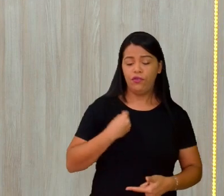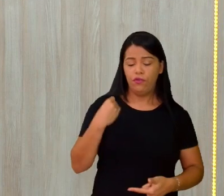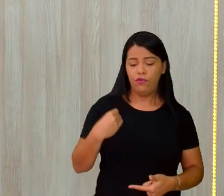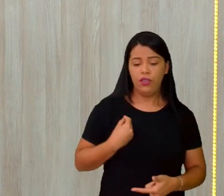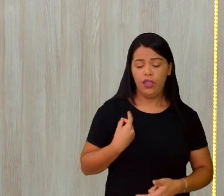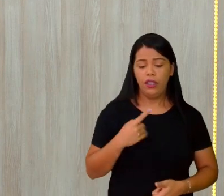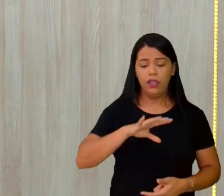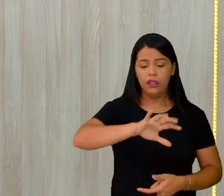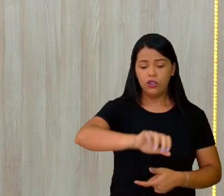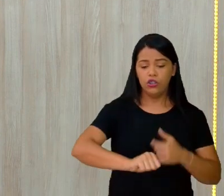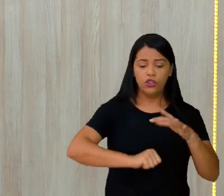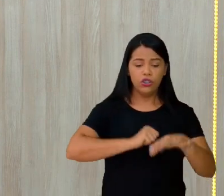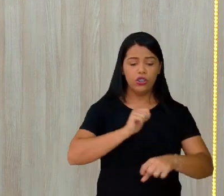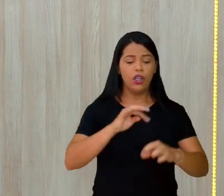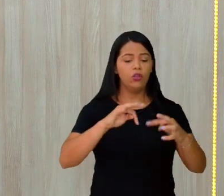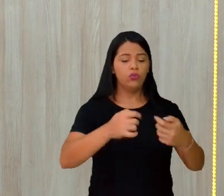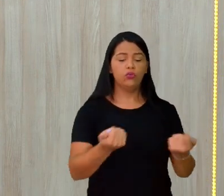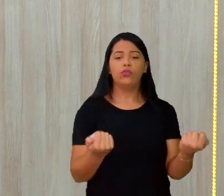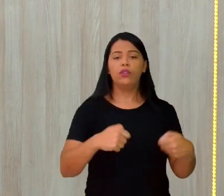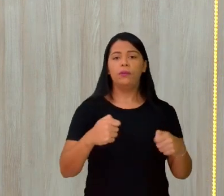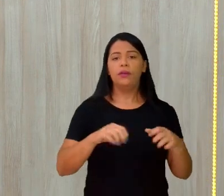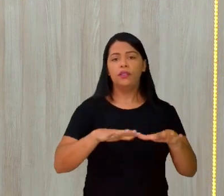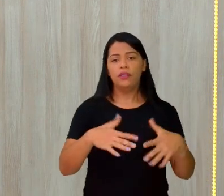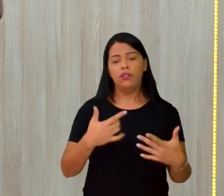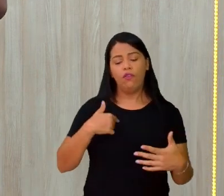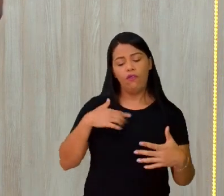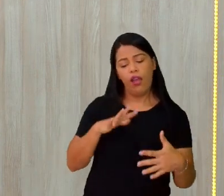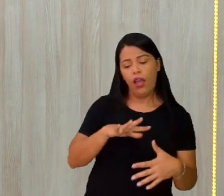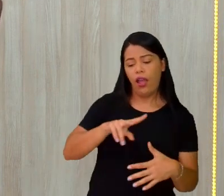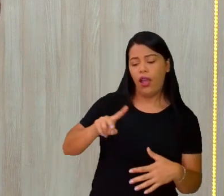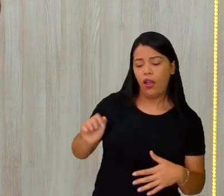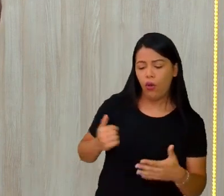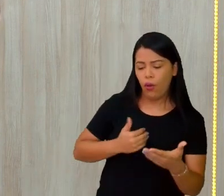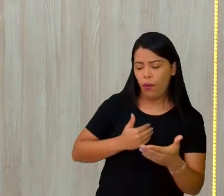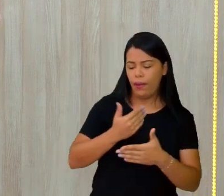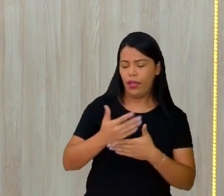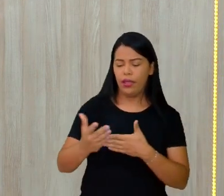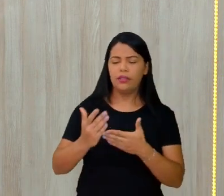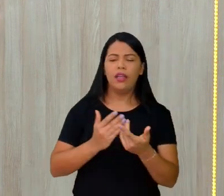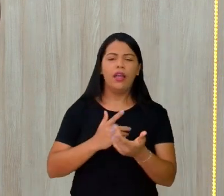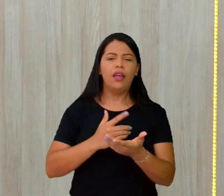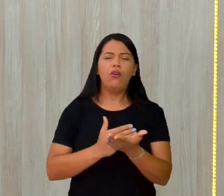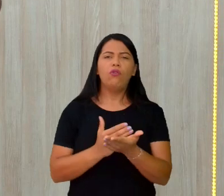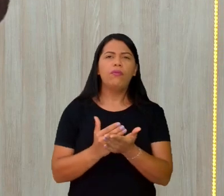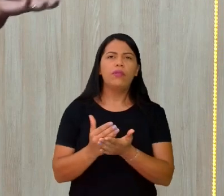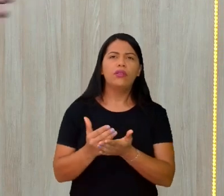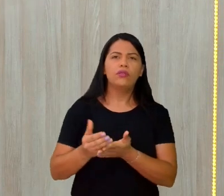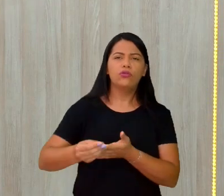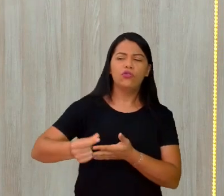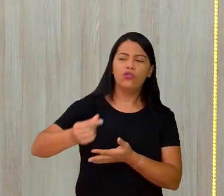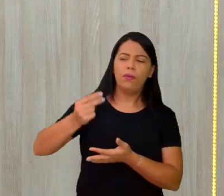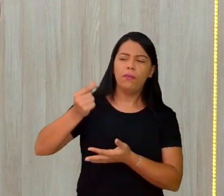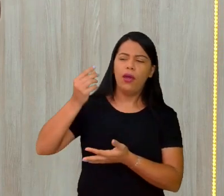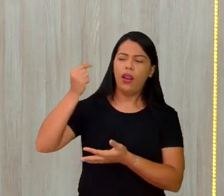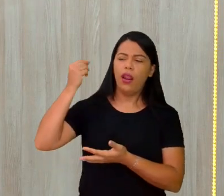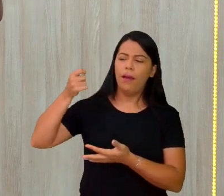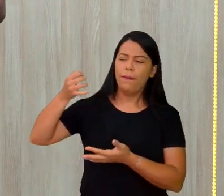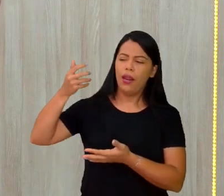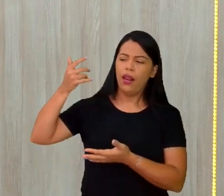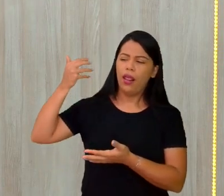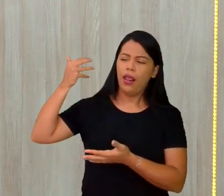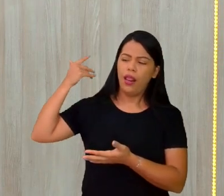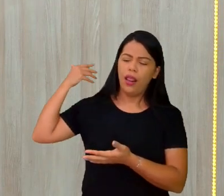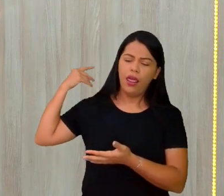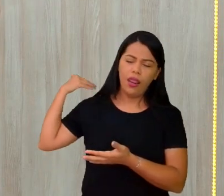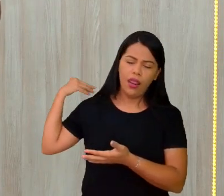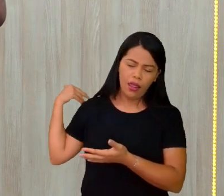deixando rastros pela natureza. O negócio começa bem lá atrás, o homem pescando, caçando,